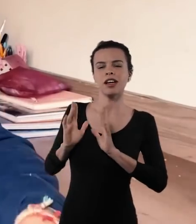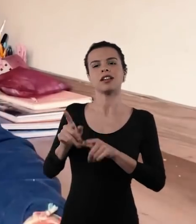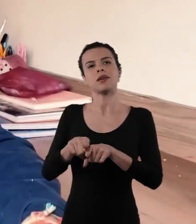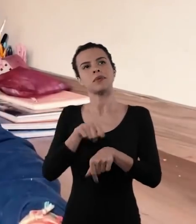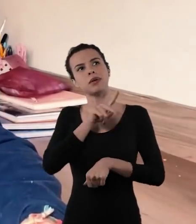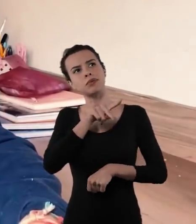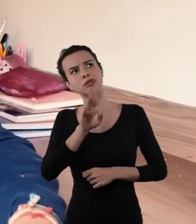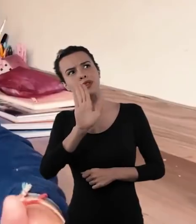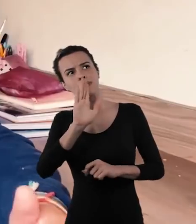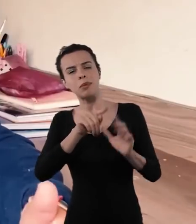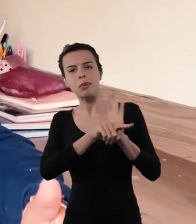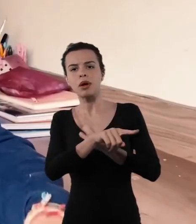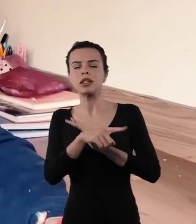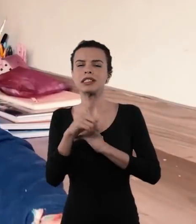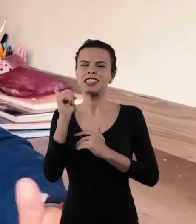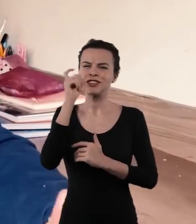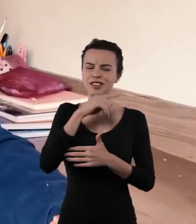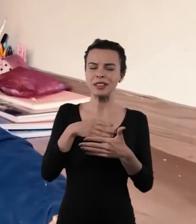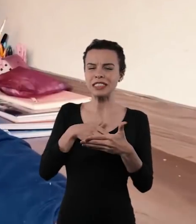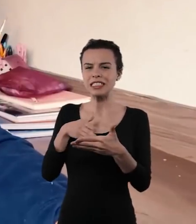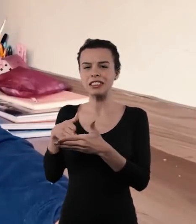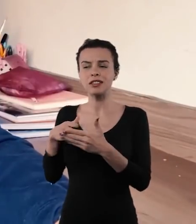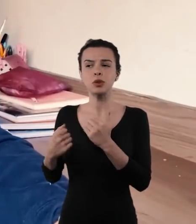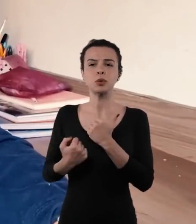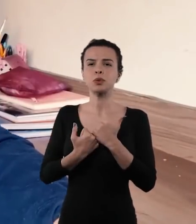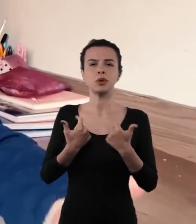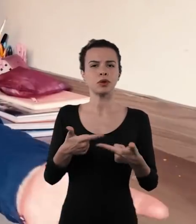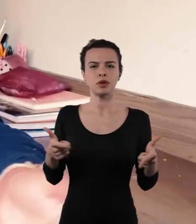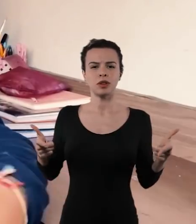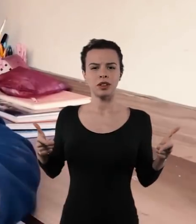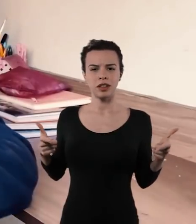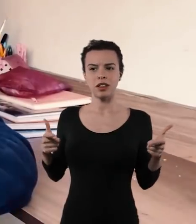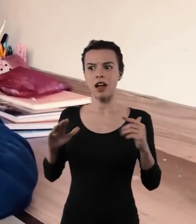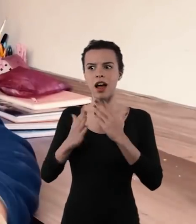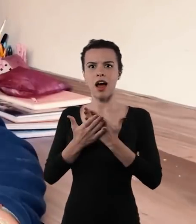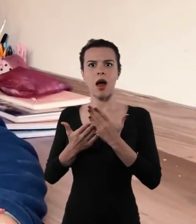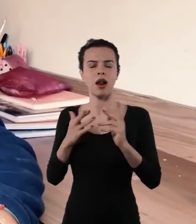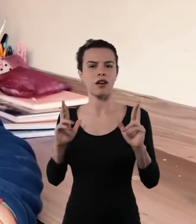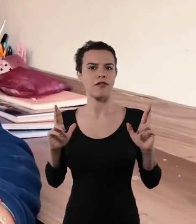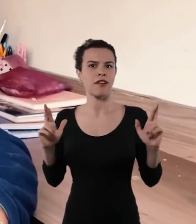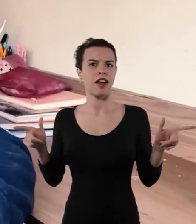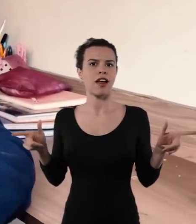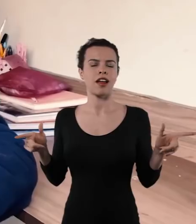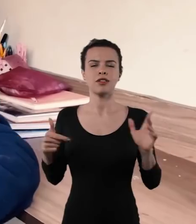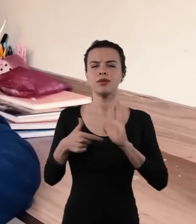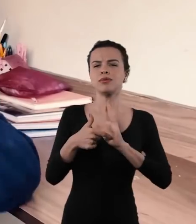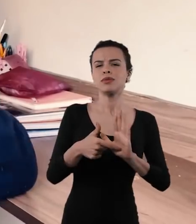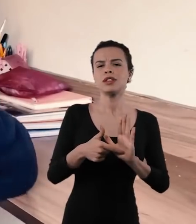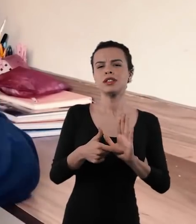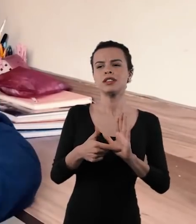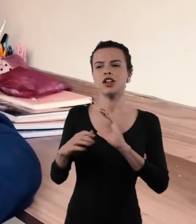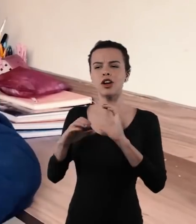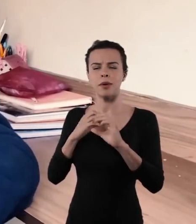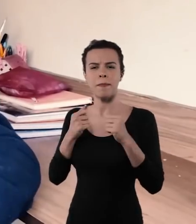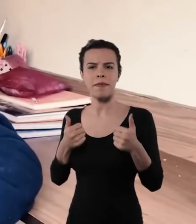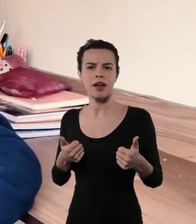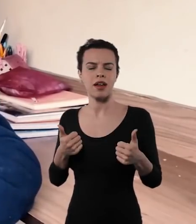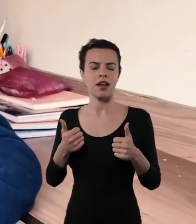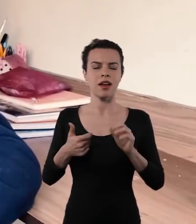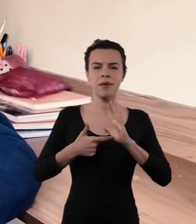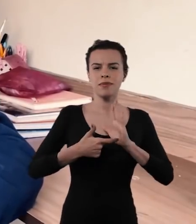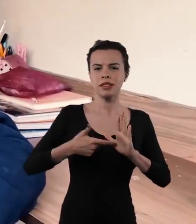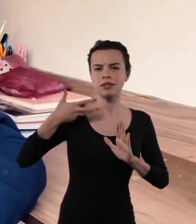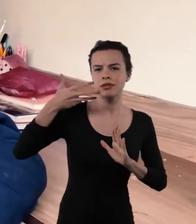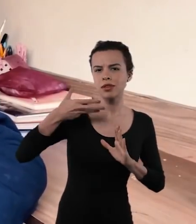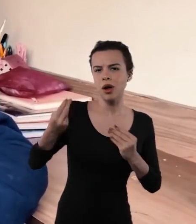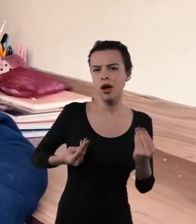amizade, fazer uma pergunta com o professor e às vezes a gente não tem um apoio, eu sinto isso, que não tem uma aula diferente para mostrar para os alunos como se comunicar